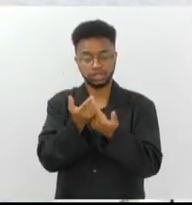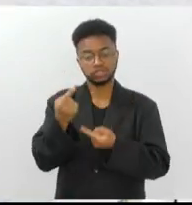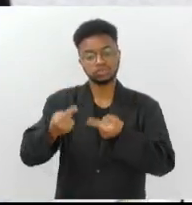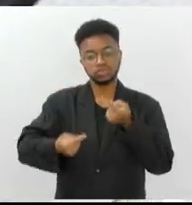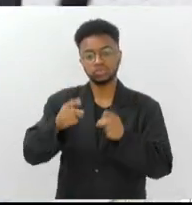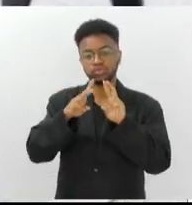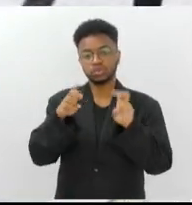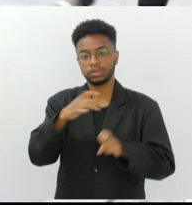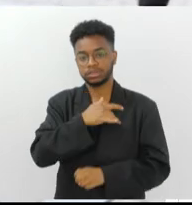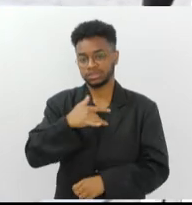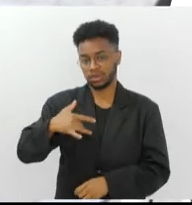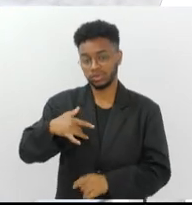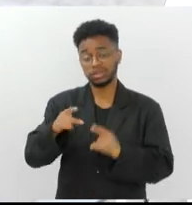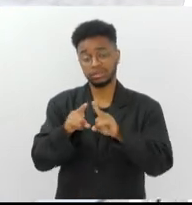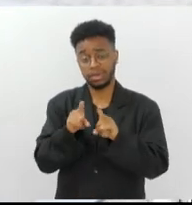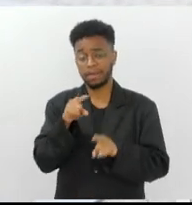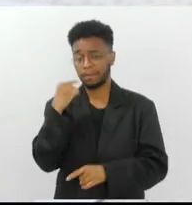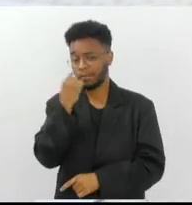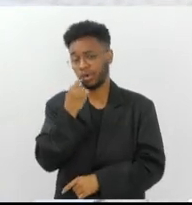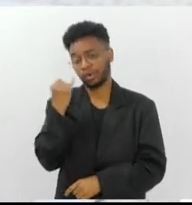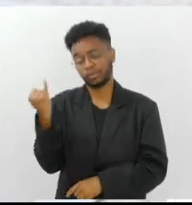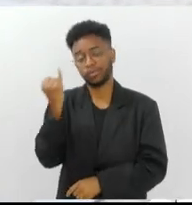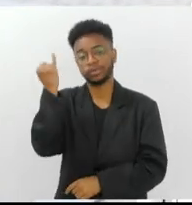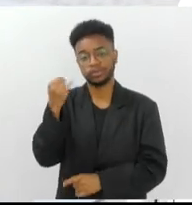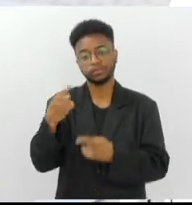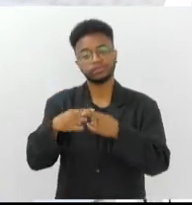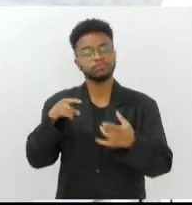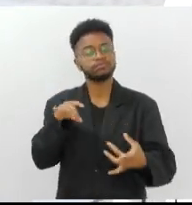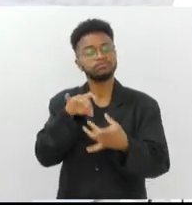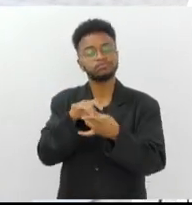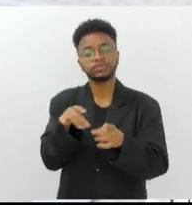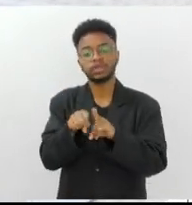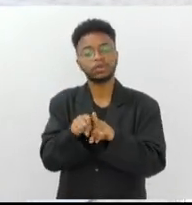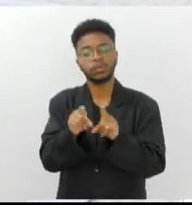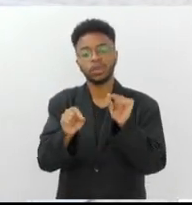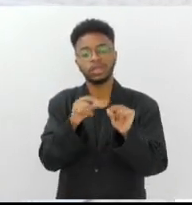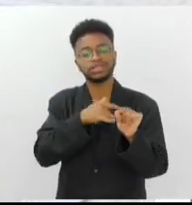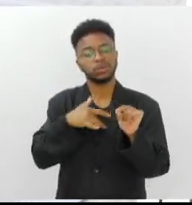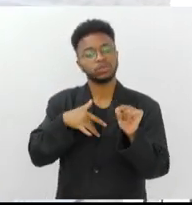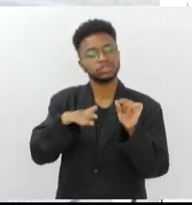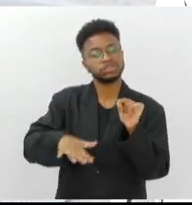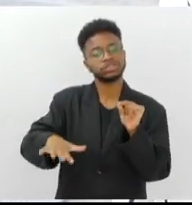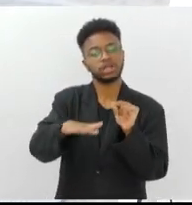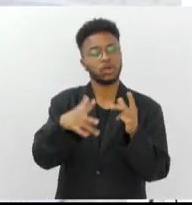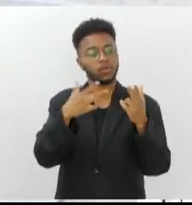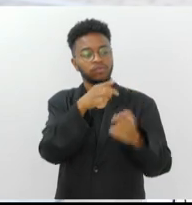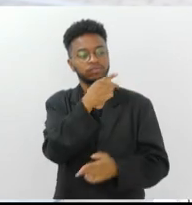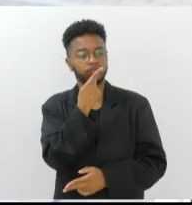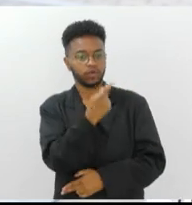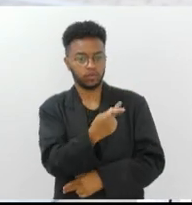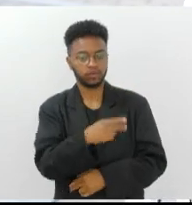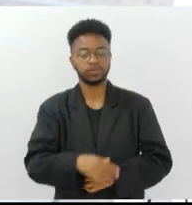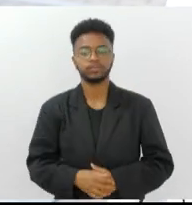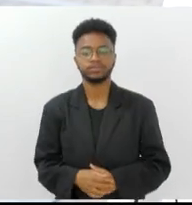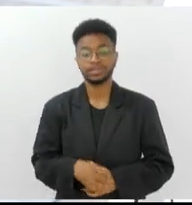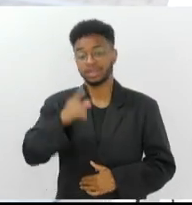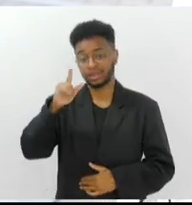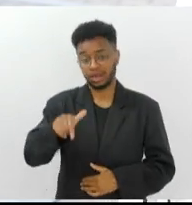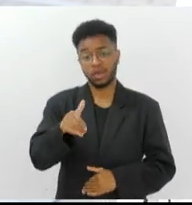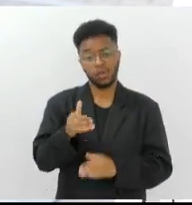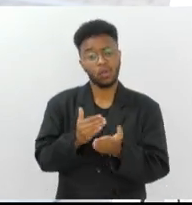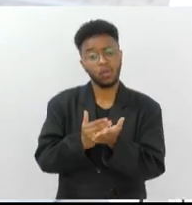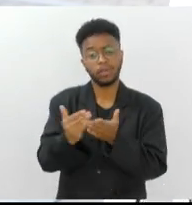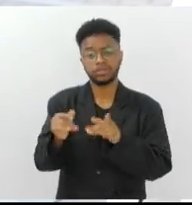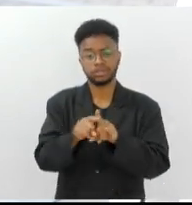saúde. A saúde bucal não é diferente, que ela está muito atrelada também à saúde geral, como você disse anteriormente, Flávia, à porta de entrada também para